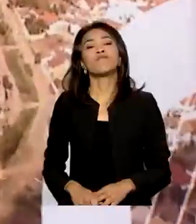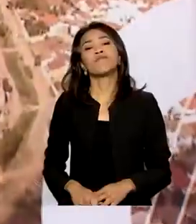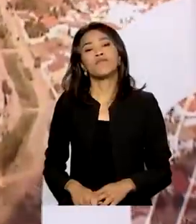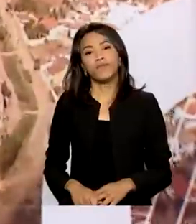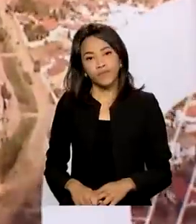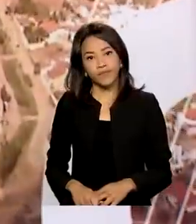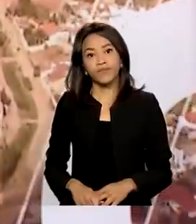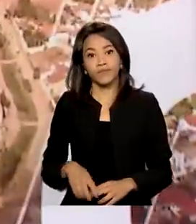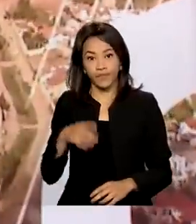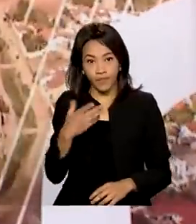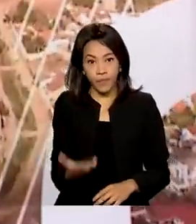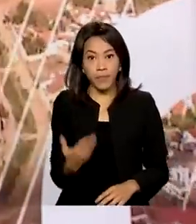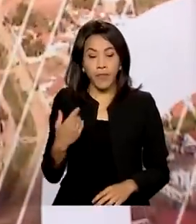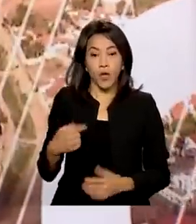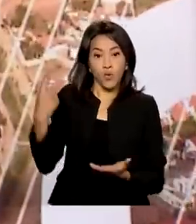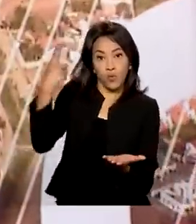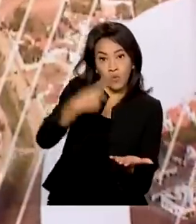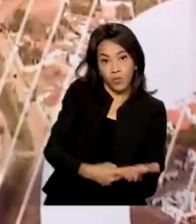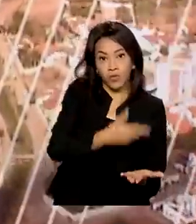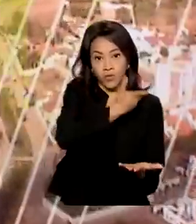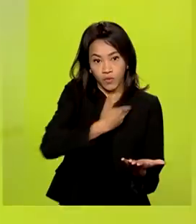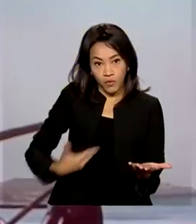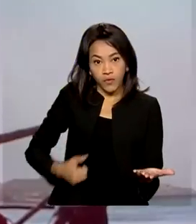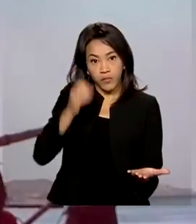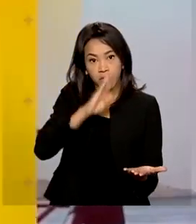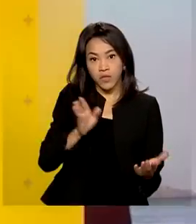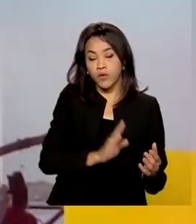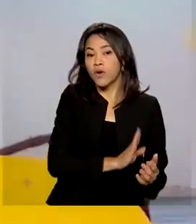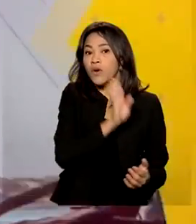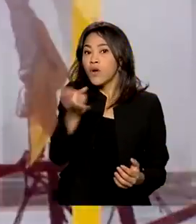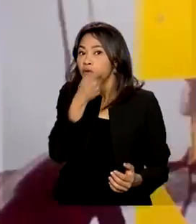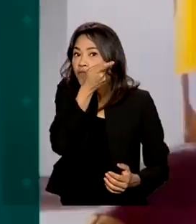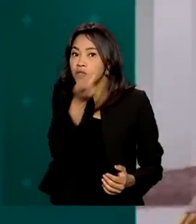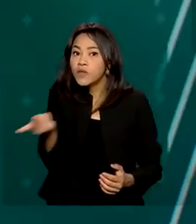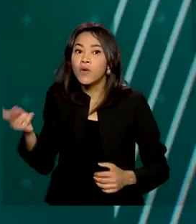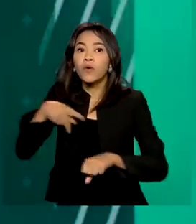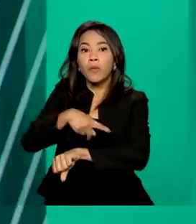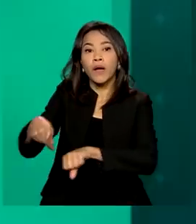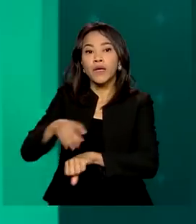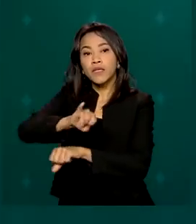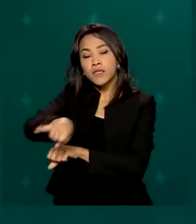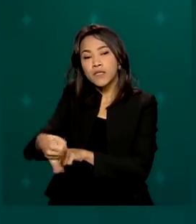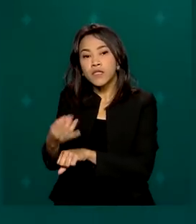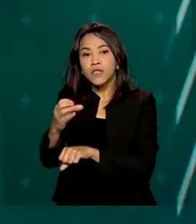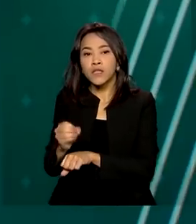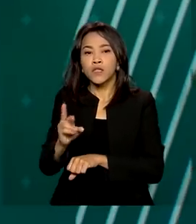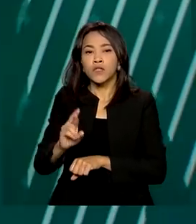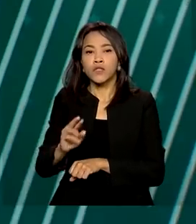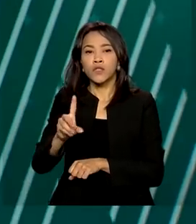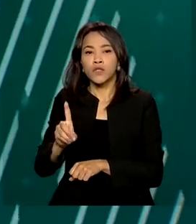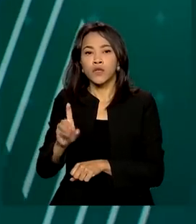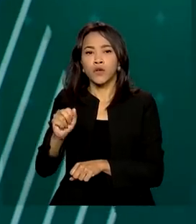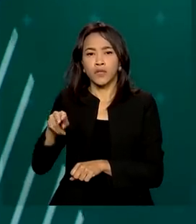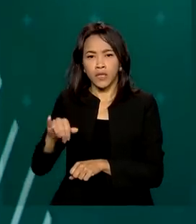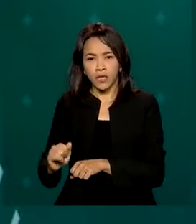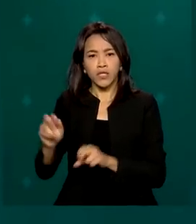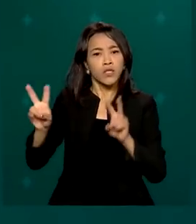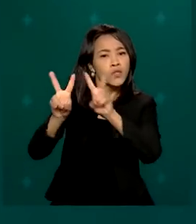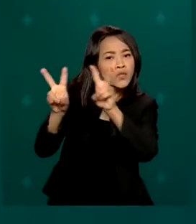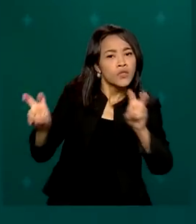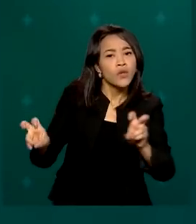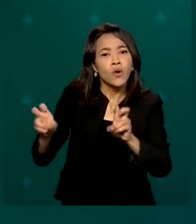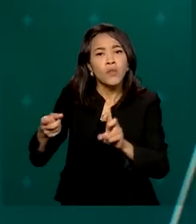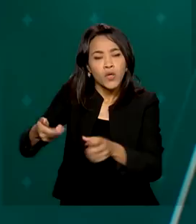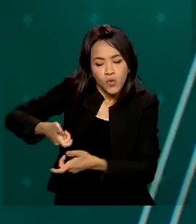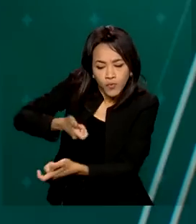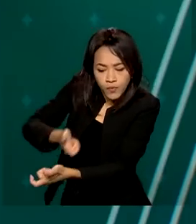Uma missão do governo brasileiro visitou a Jordânia neste domingo para discutir a venda de fertilizantes à base de potássio e fósforo.